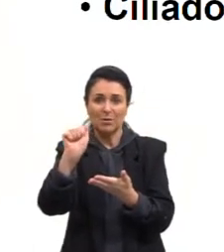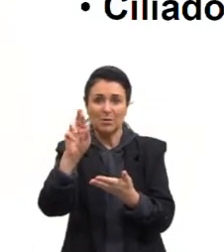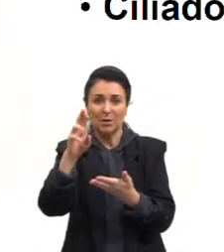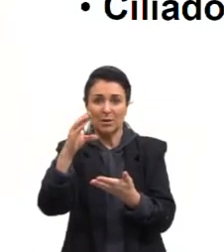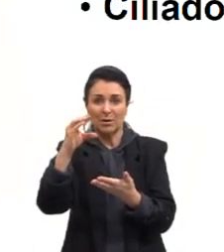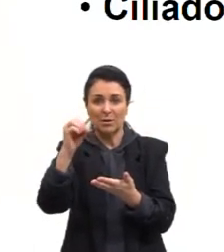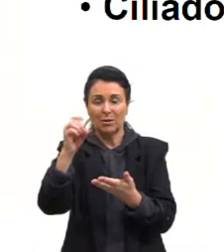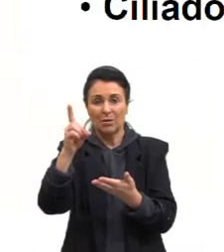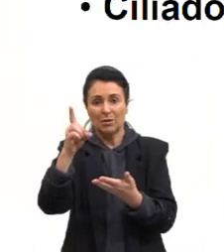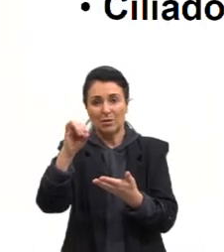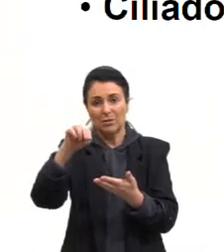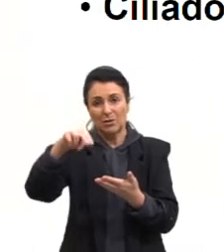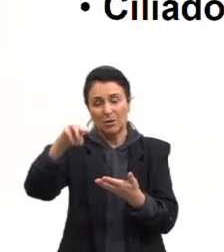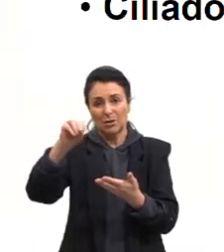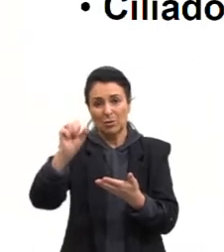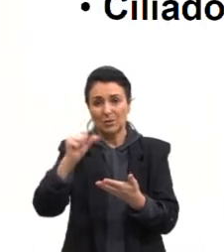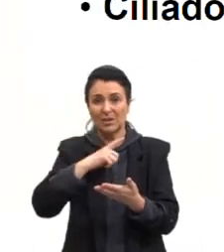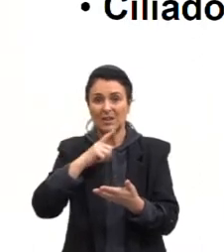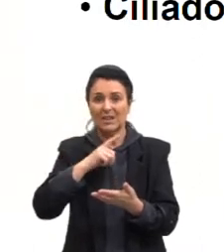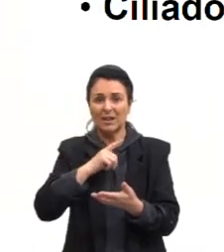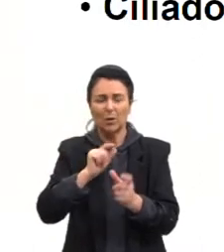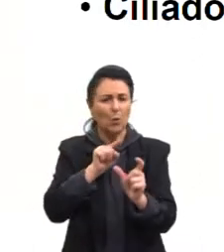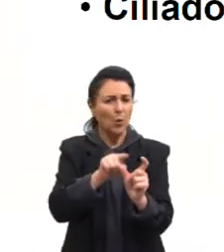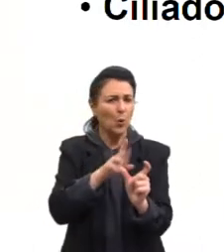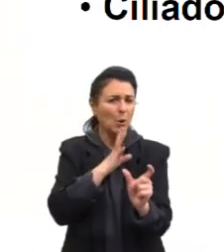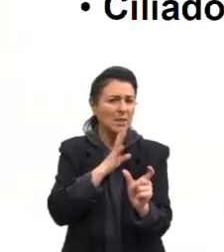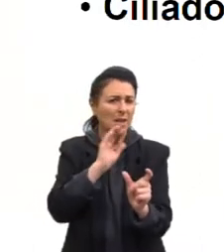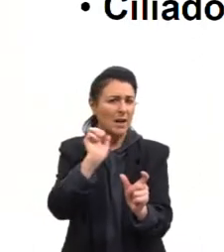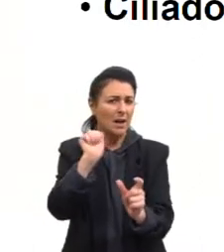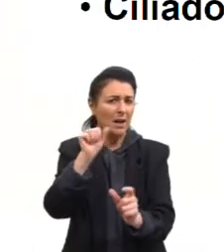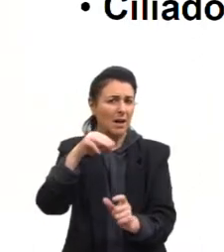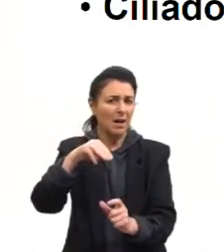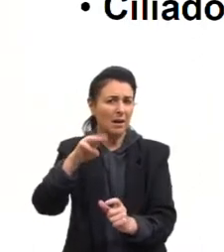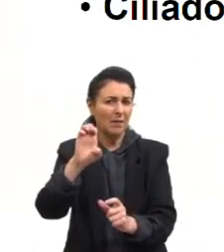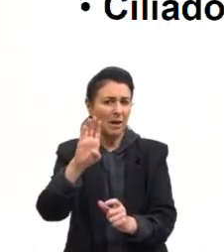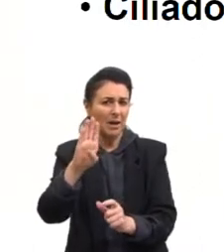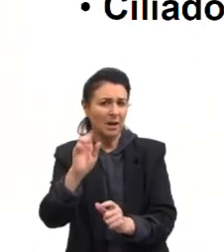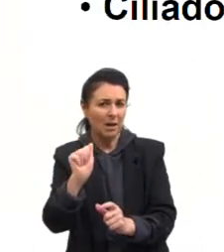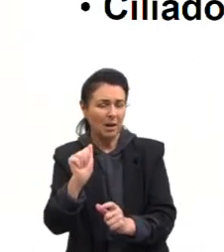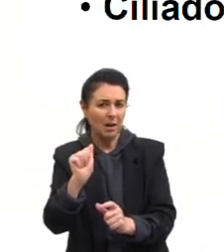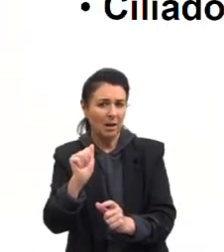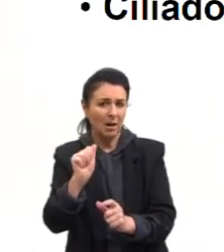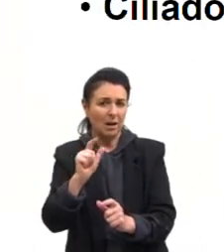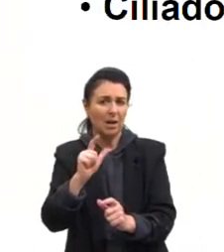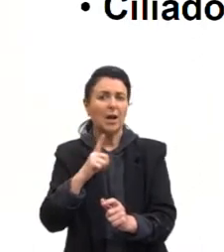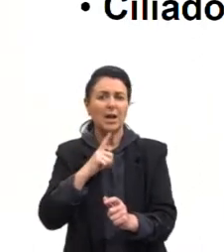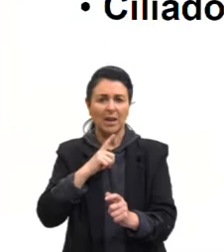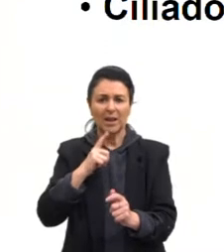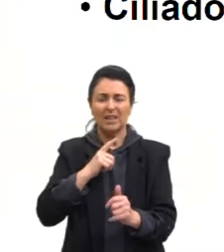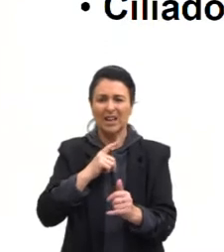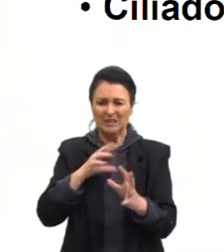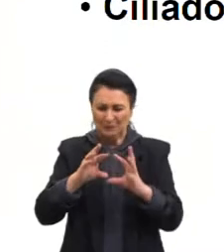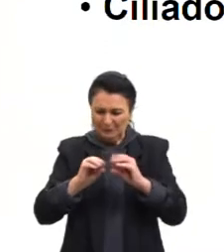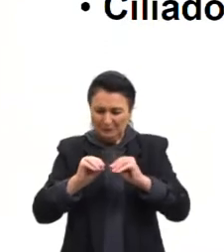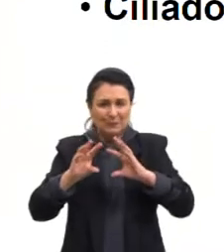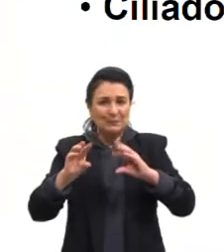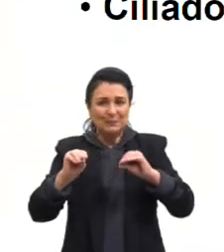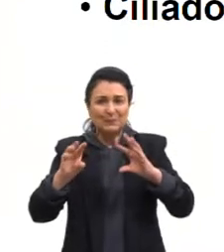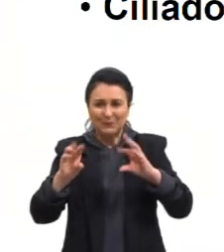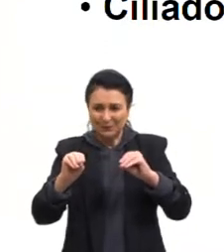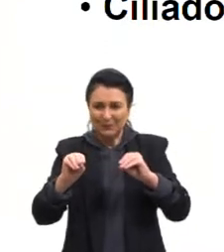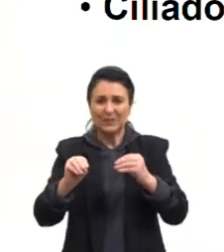ameba, né? Todo mundo quase já ouviu falar ameba. Tem até esse brinquedinho das crianças que parecem ela mesmo, né?